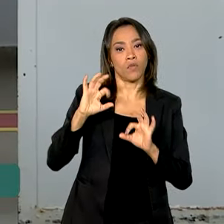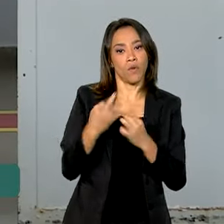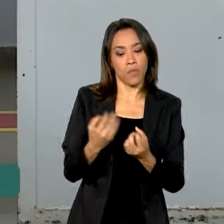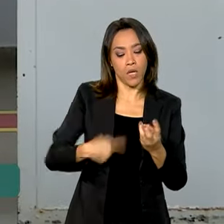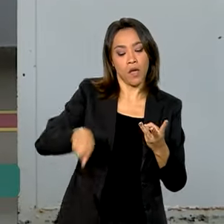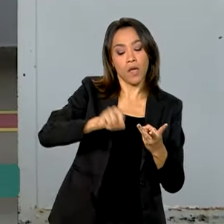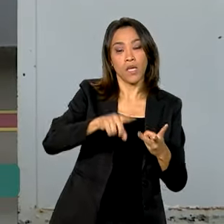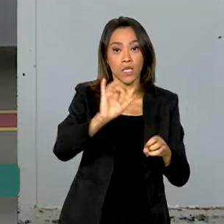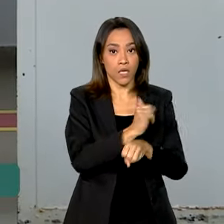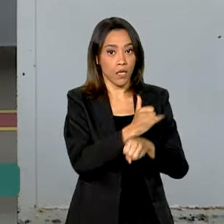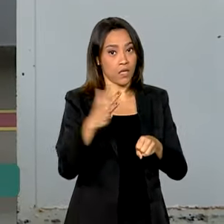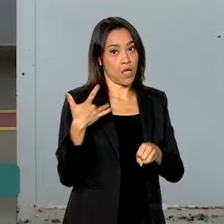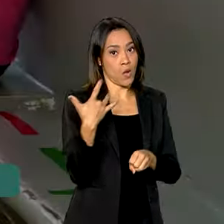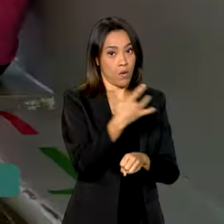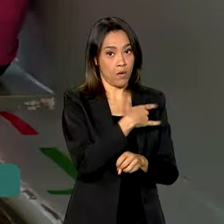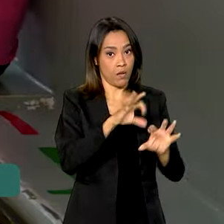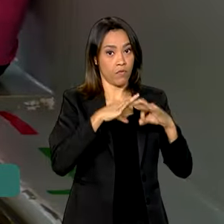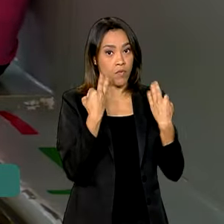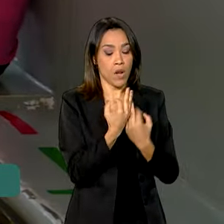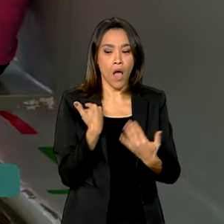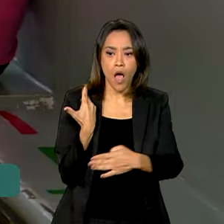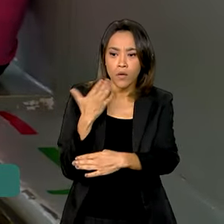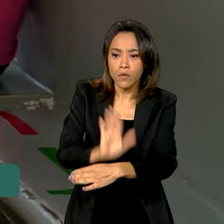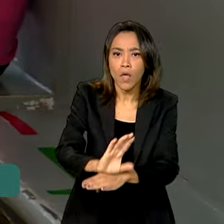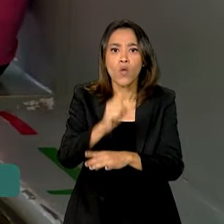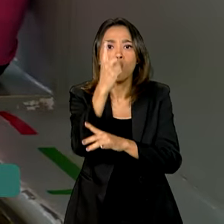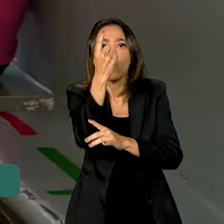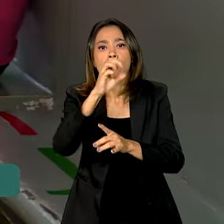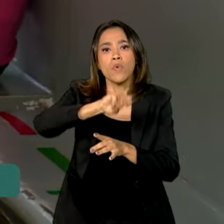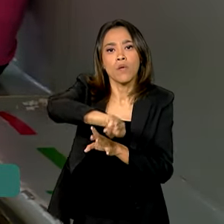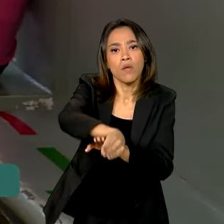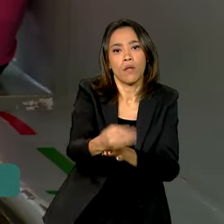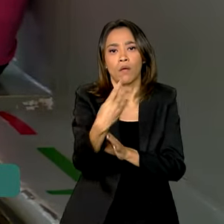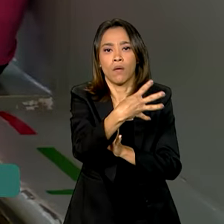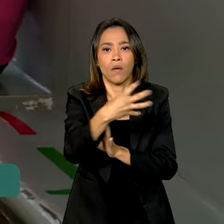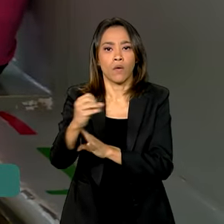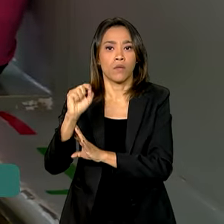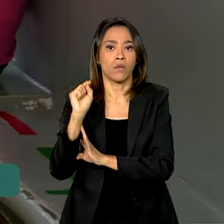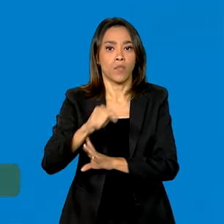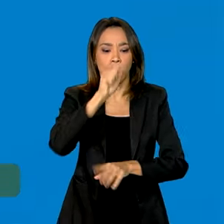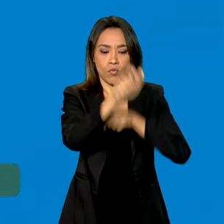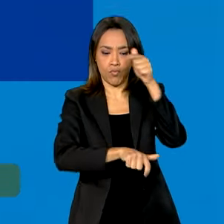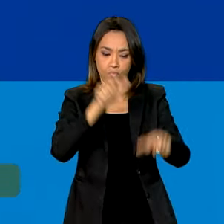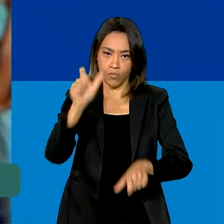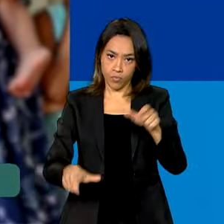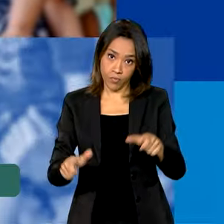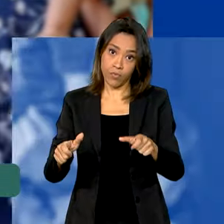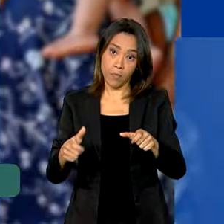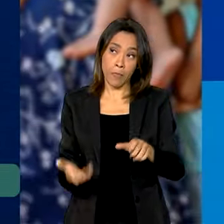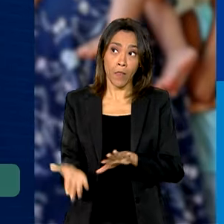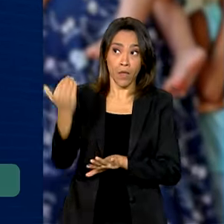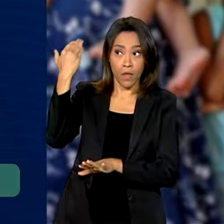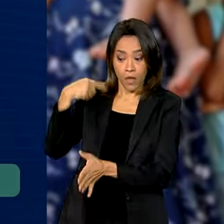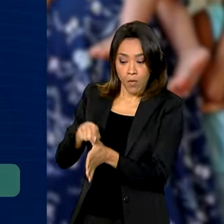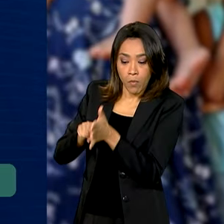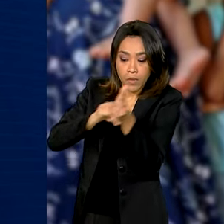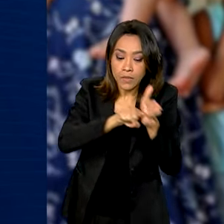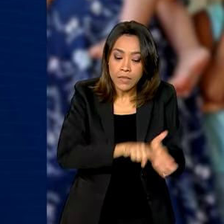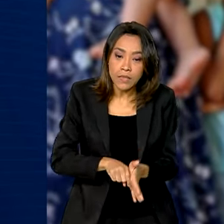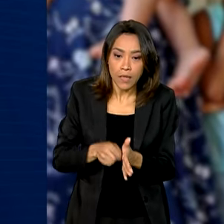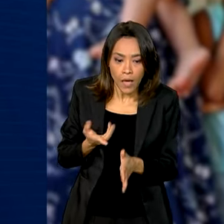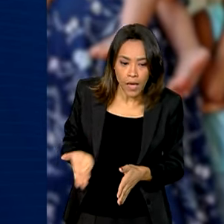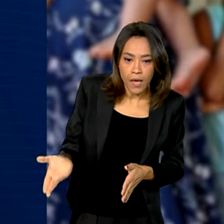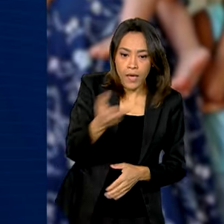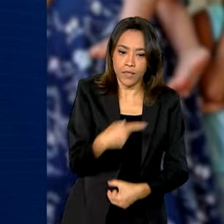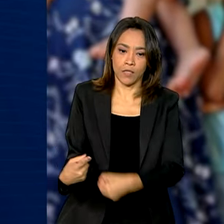Saúde da Família, salvaram a vida de mais de 1 milhão e 400 mil brasileiros. Segundo o levantamento, os municípios